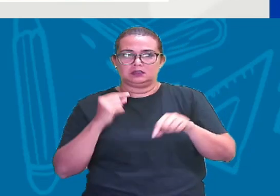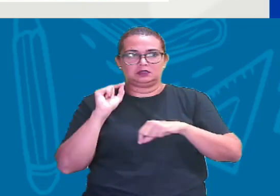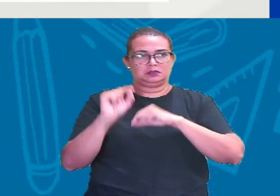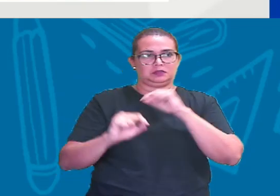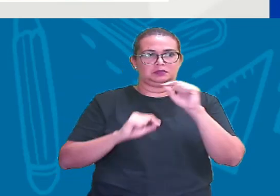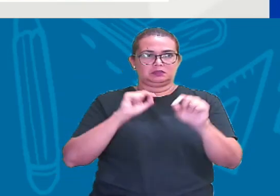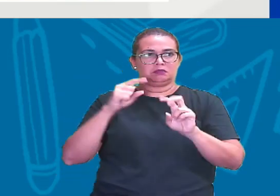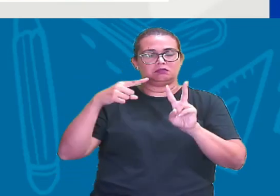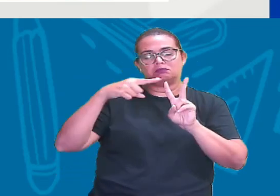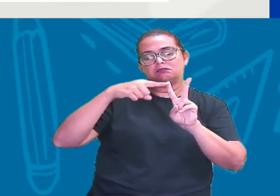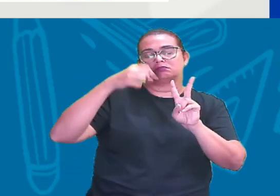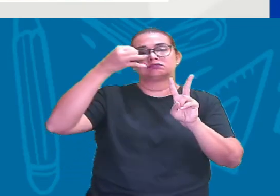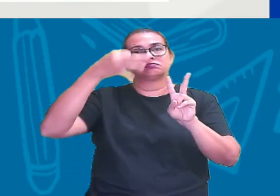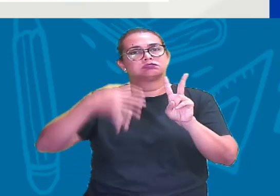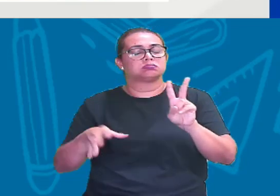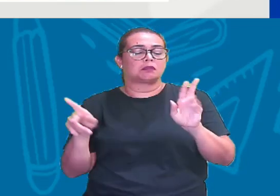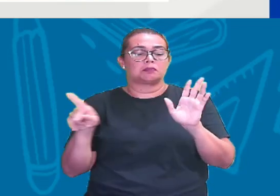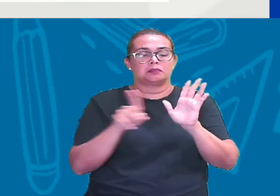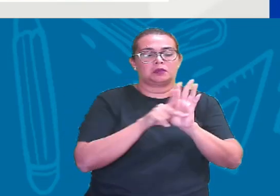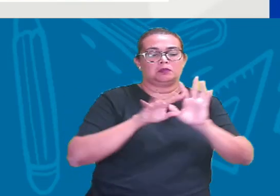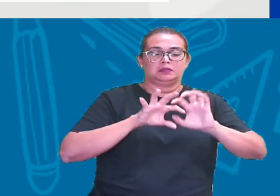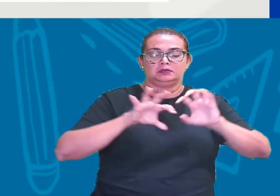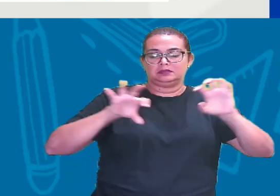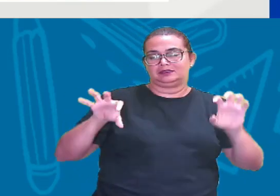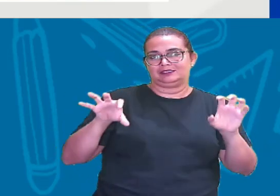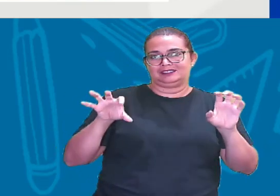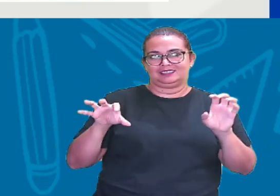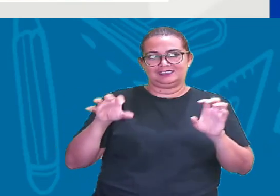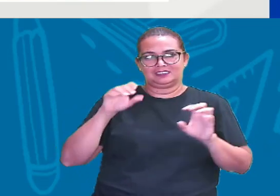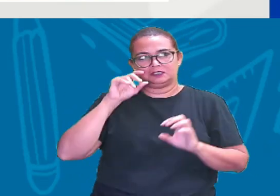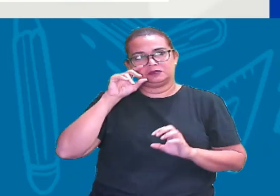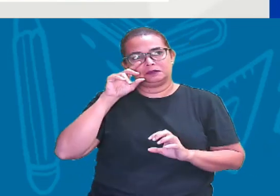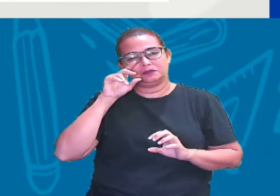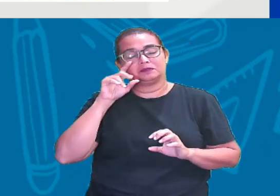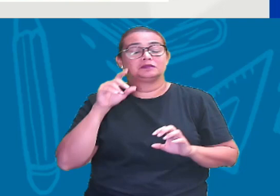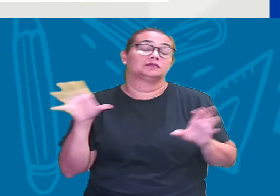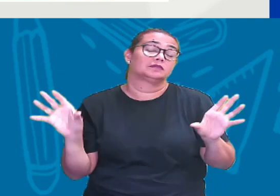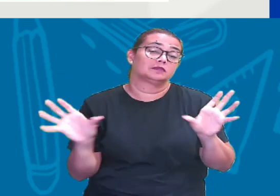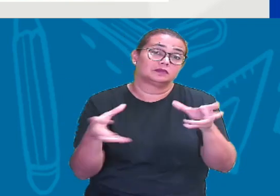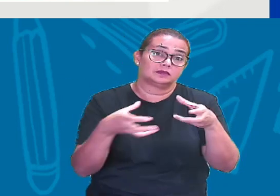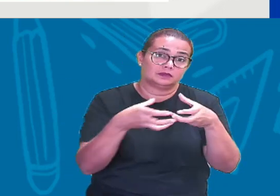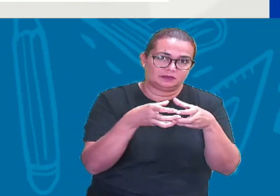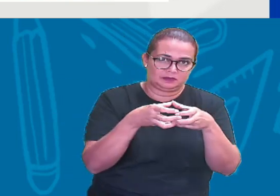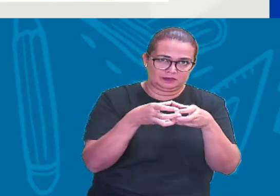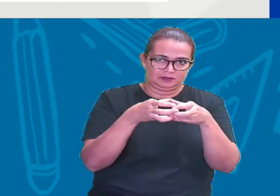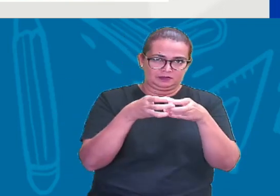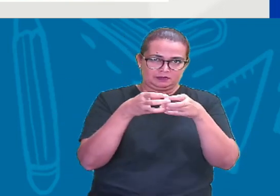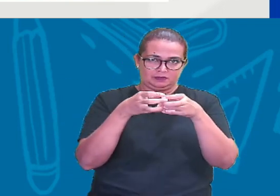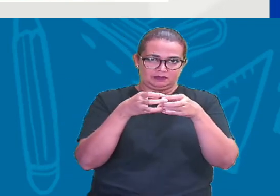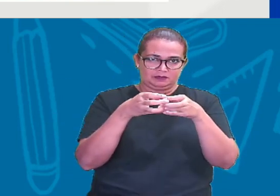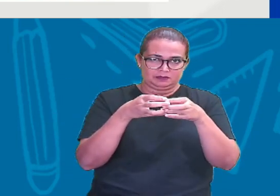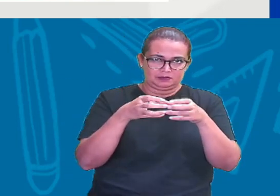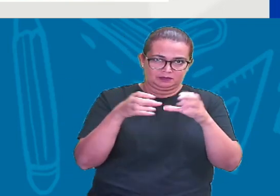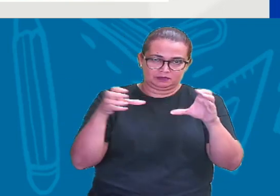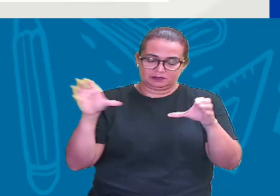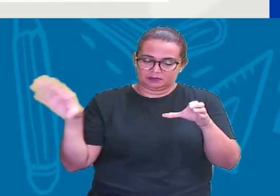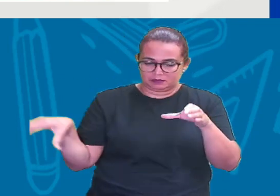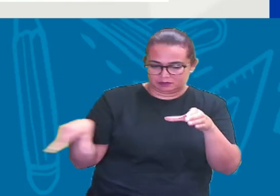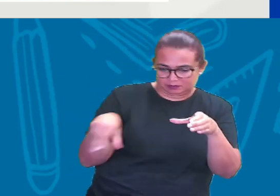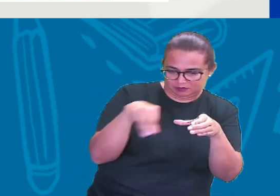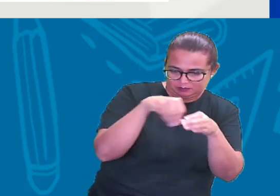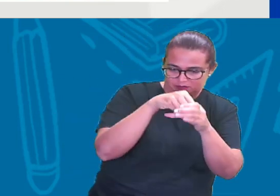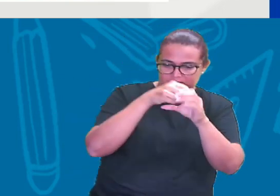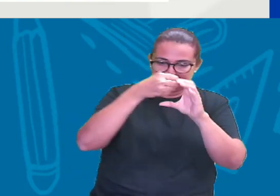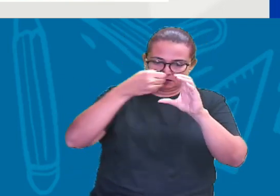bem especial, tá certo? Esse conjunto são os números que